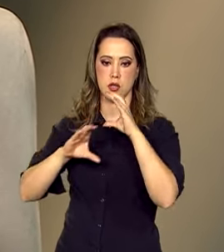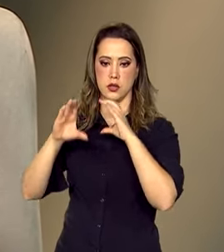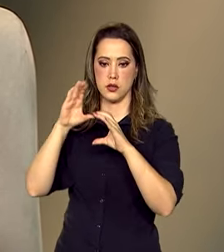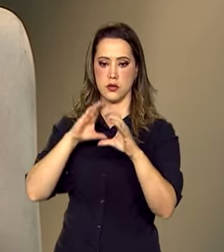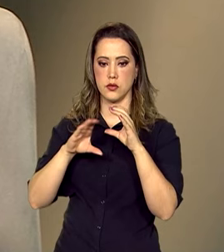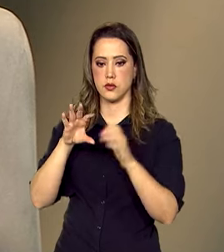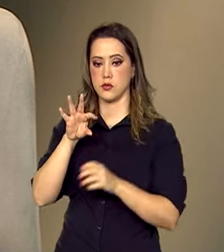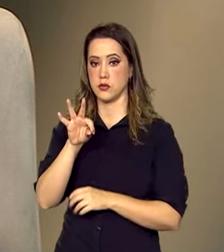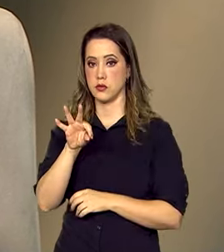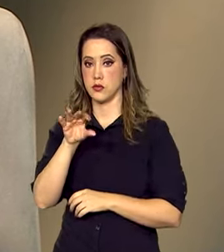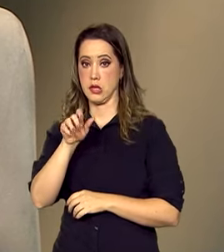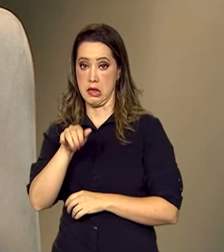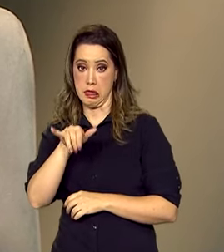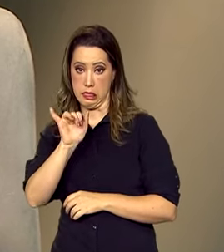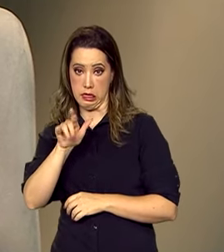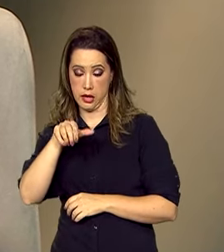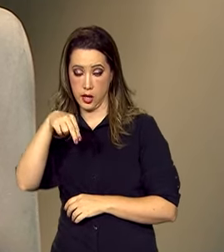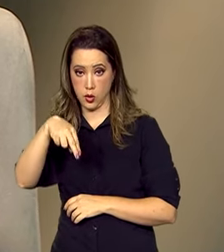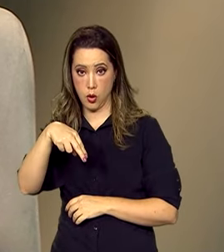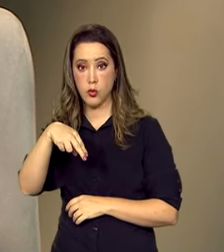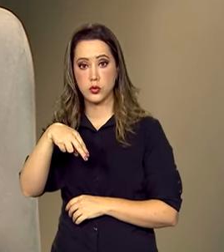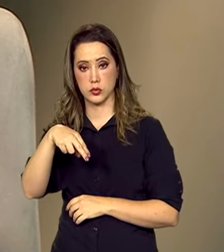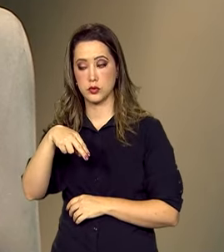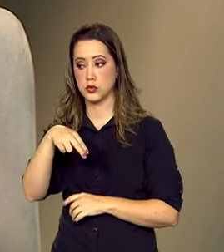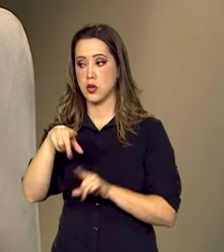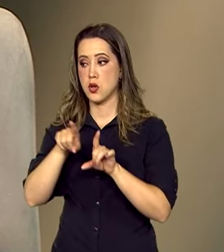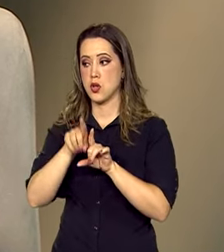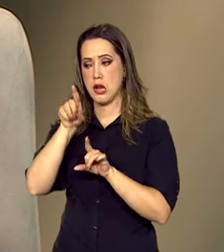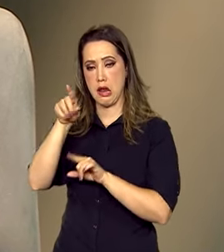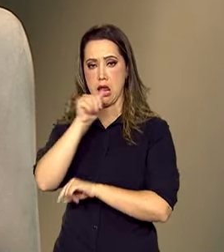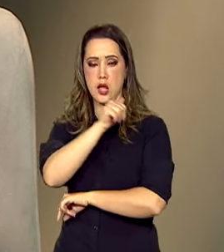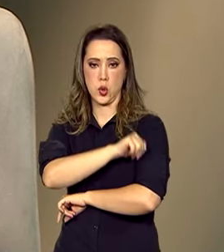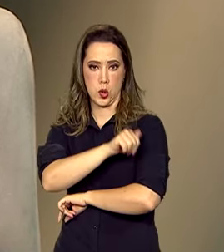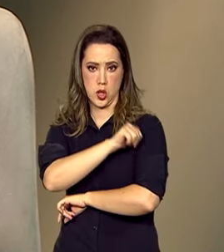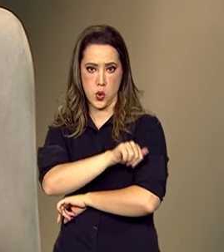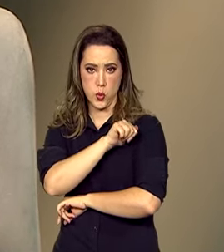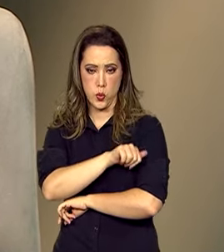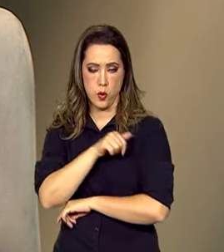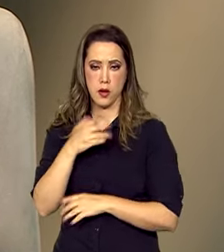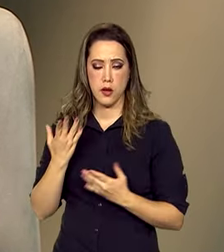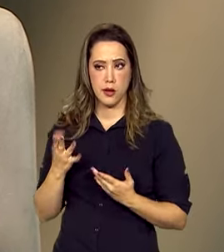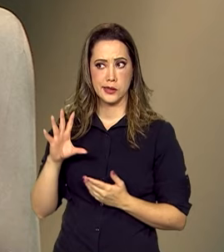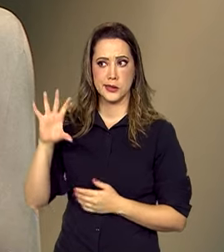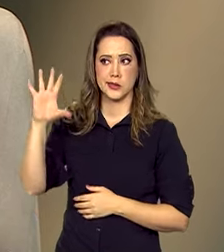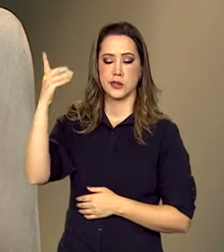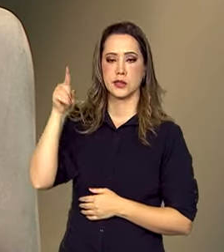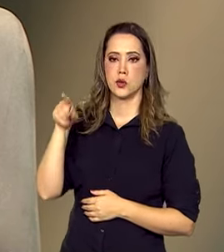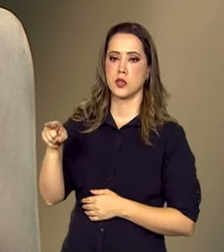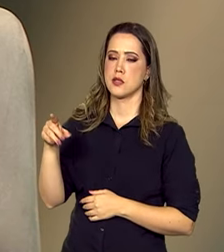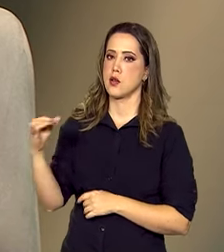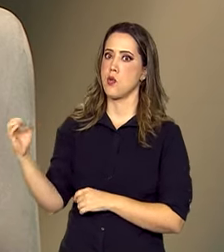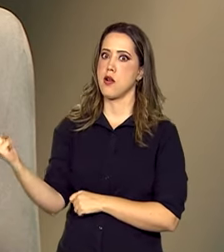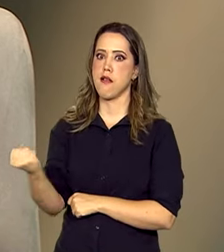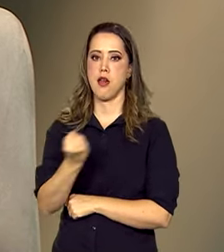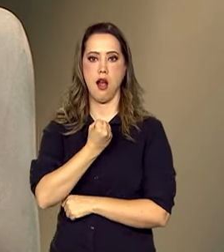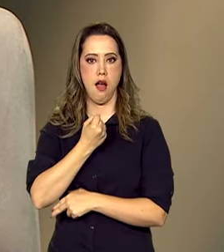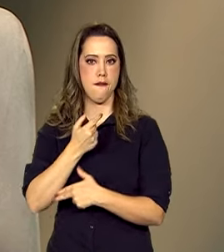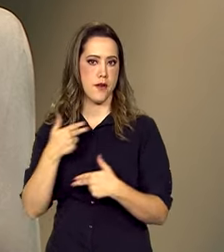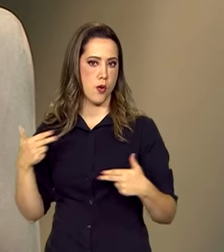Taylor Swift, no estádio Newton Santos, no Rio de Janeiro, e acontecimentos graves, né?